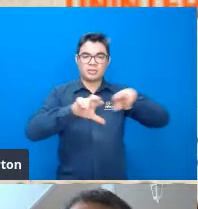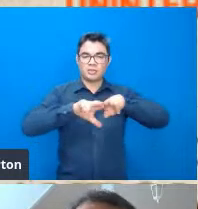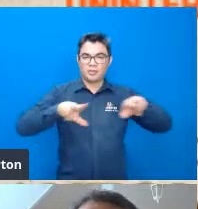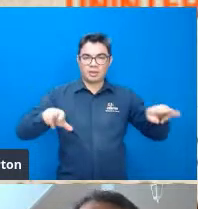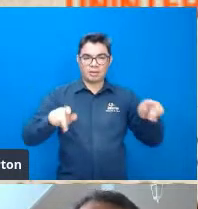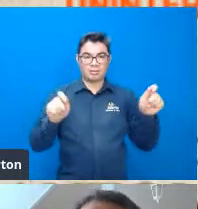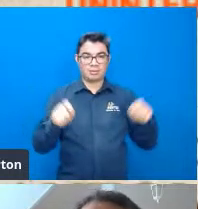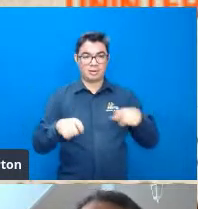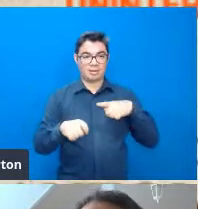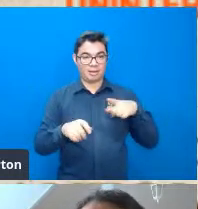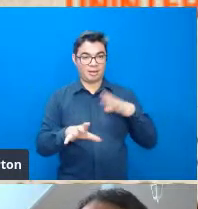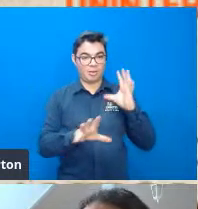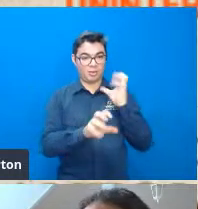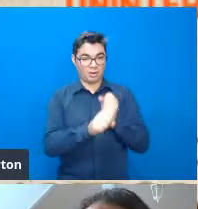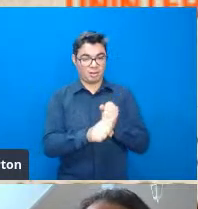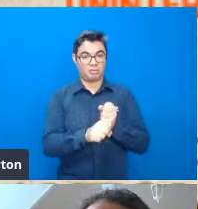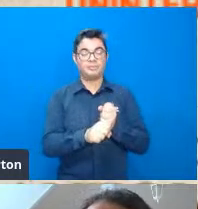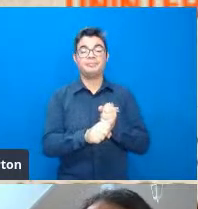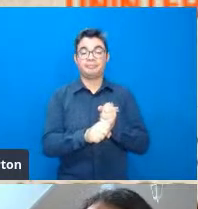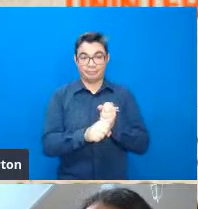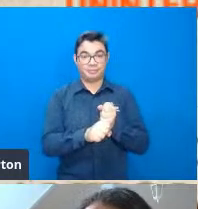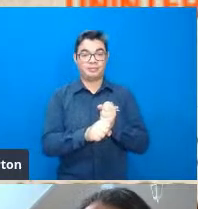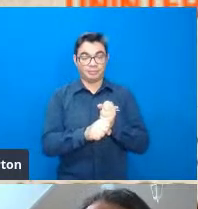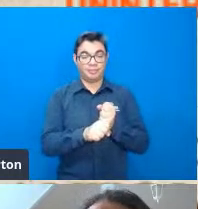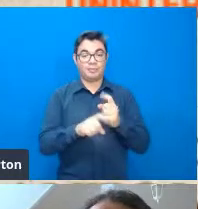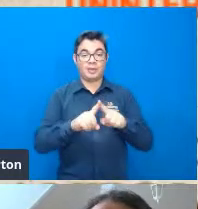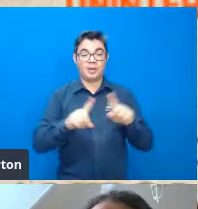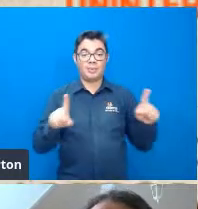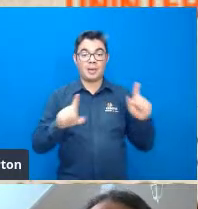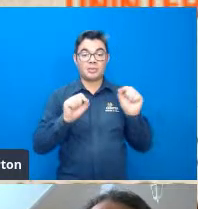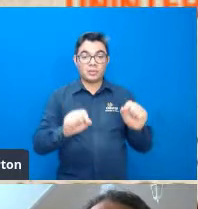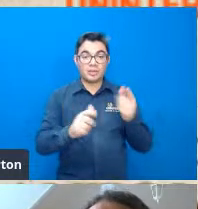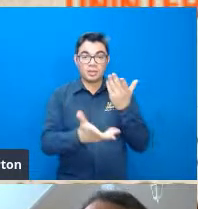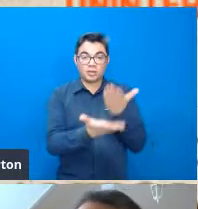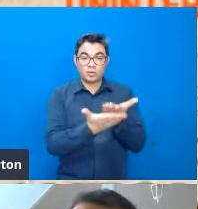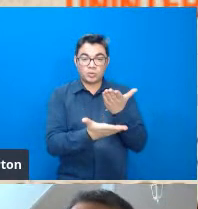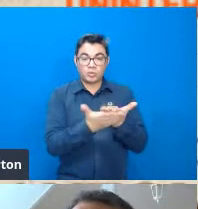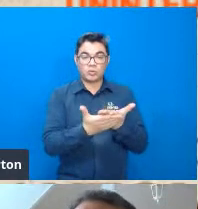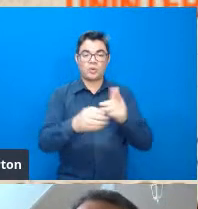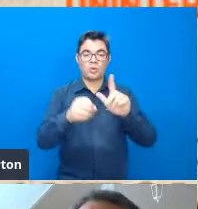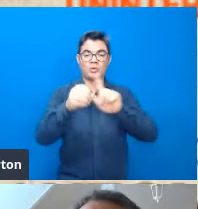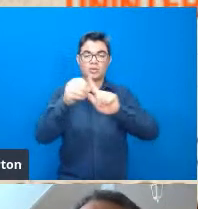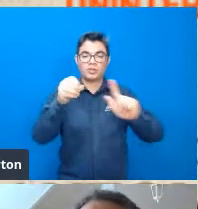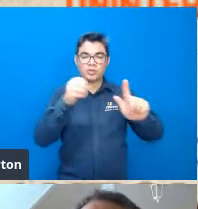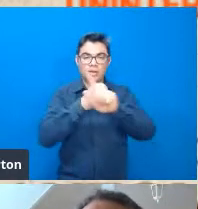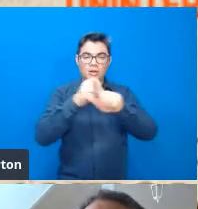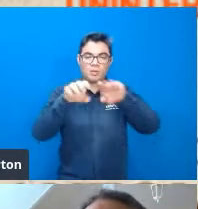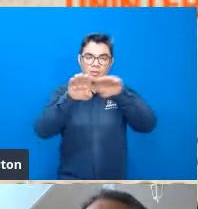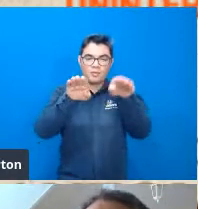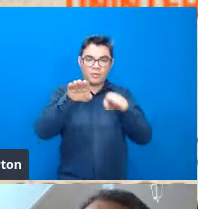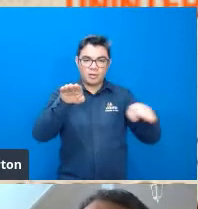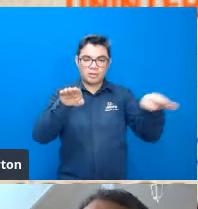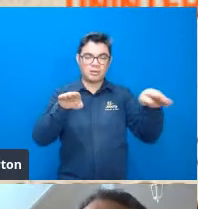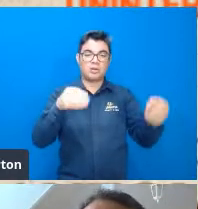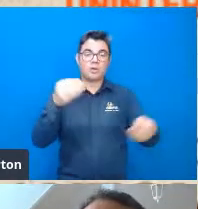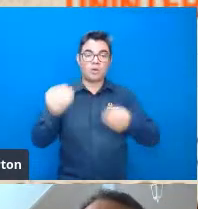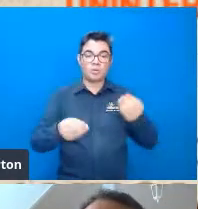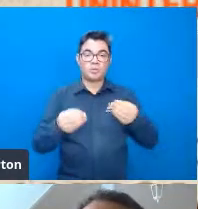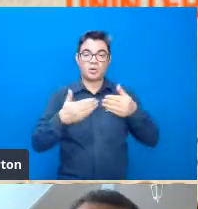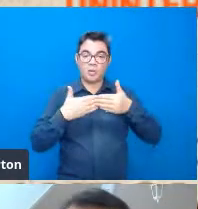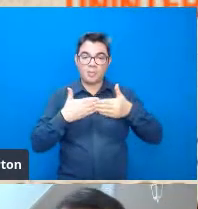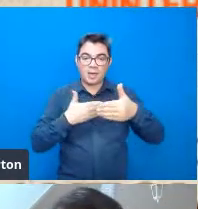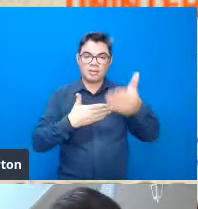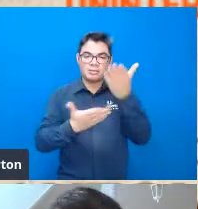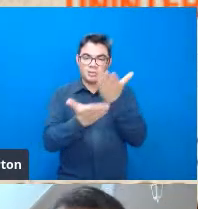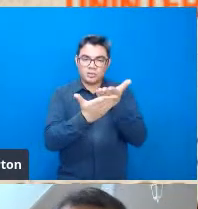parâmetros calculados mas talvez aqui quem já estudou geomorfologia ou já viu geomorfologia quando começa a trabalhar com a